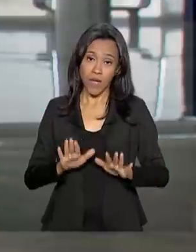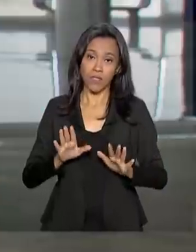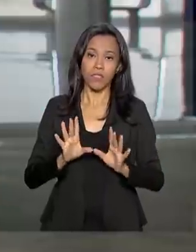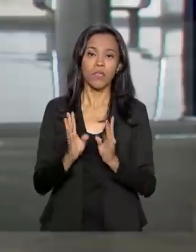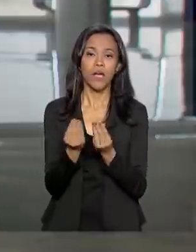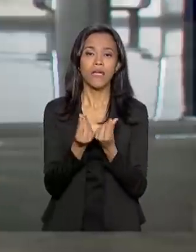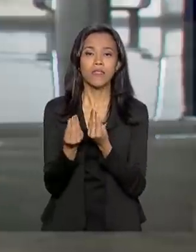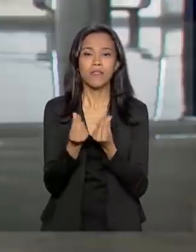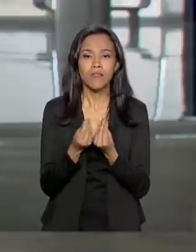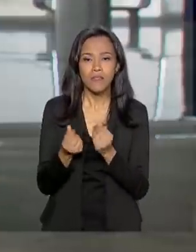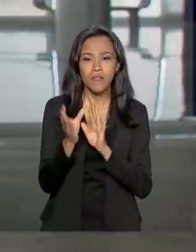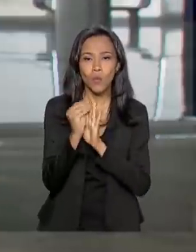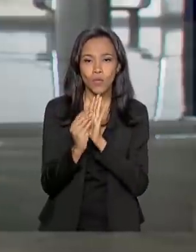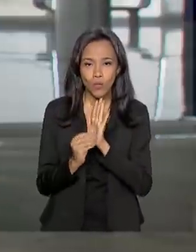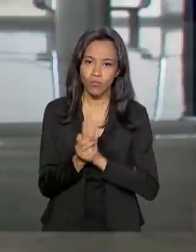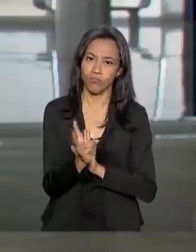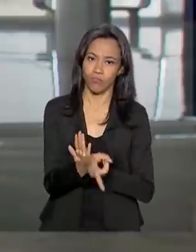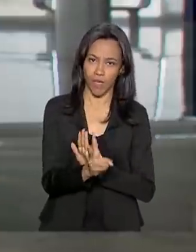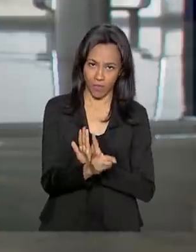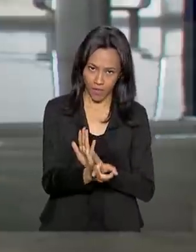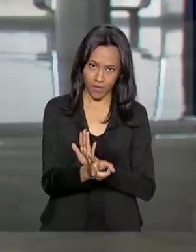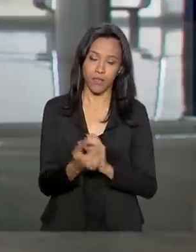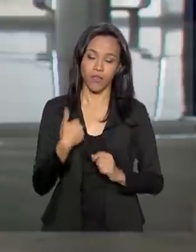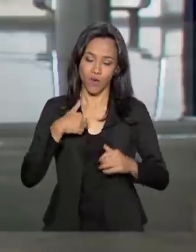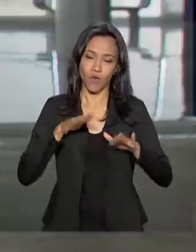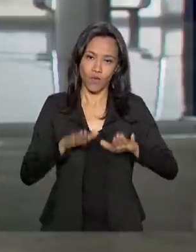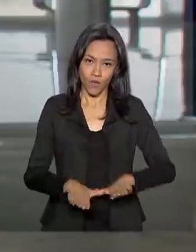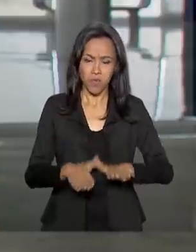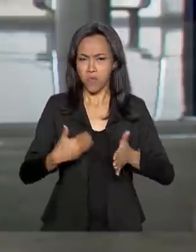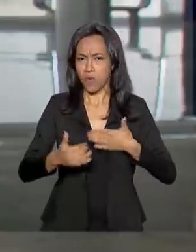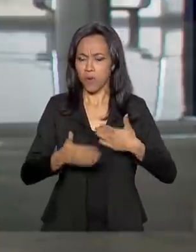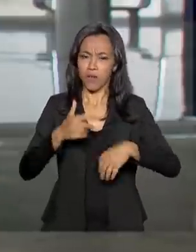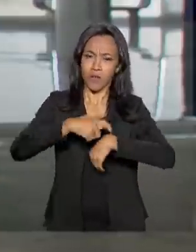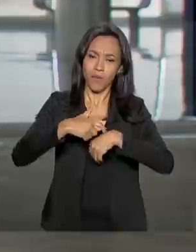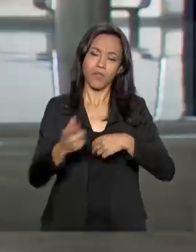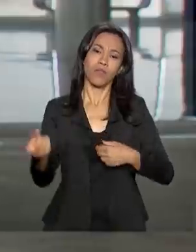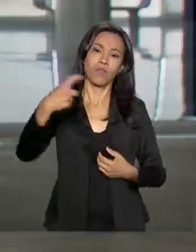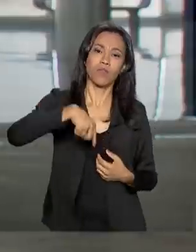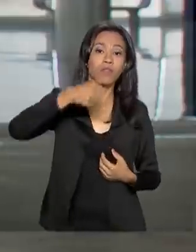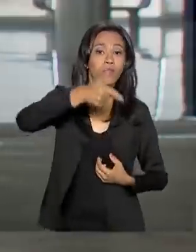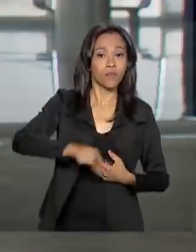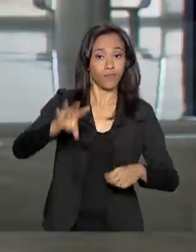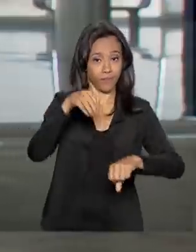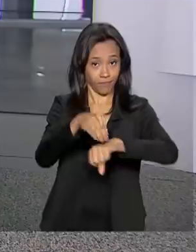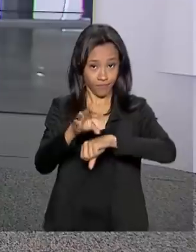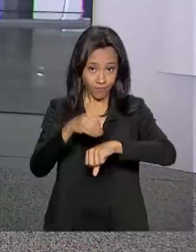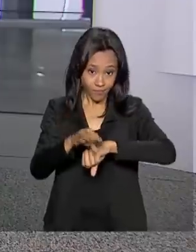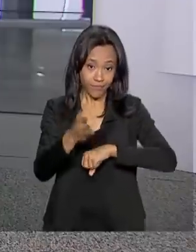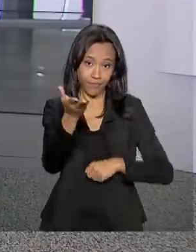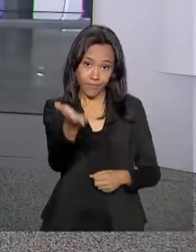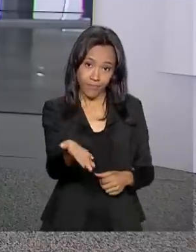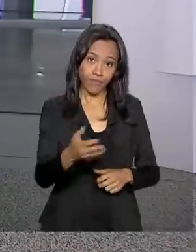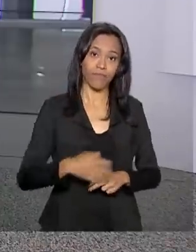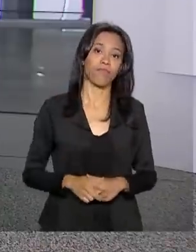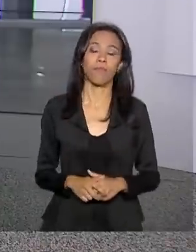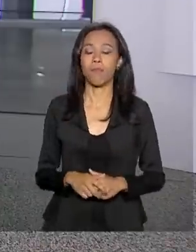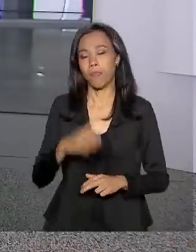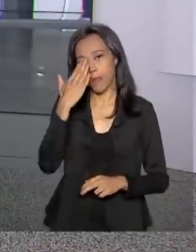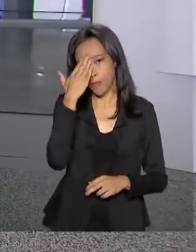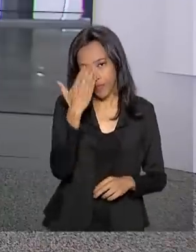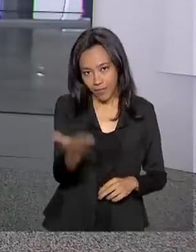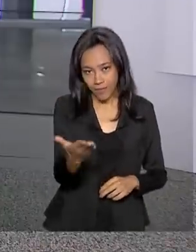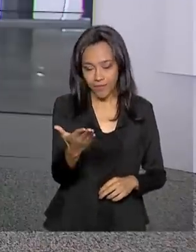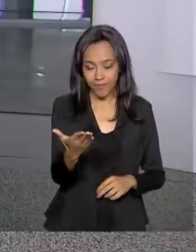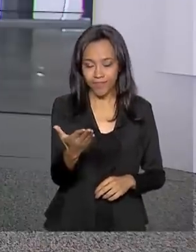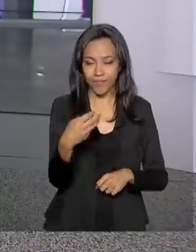essência modificada. Eu continuo por aqui e volto a qualquer momento com outras informações. Roberto. Obrigado,